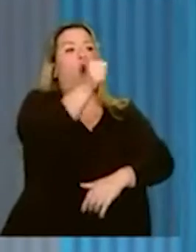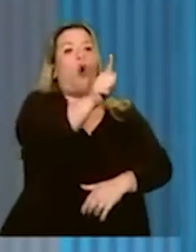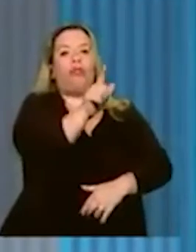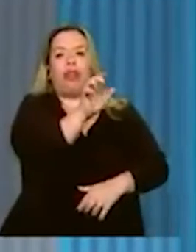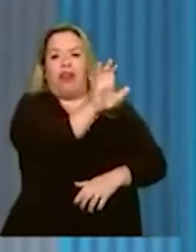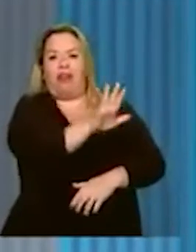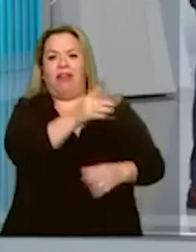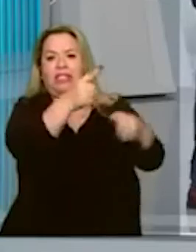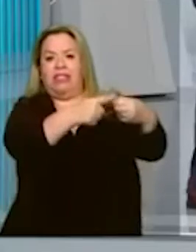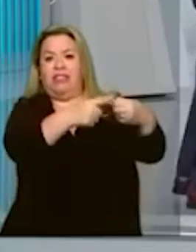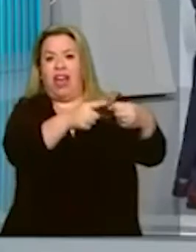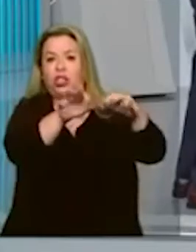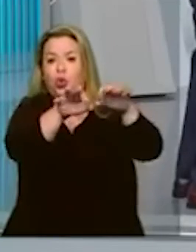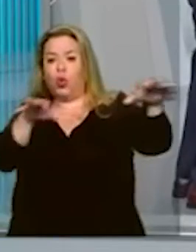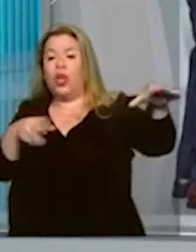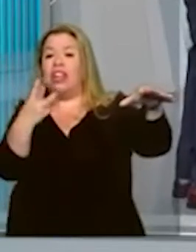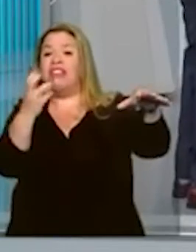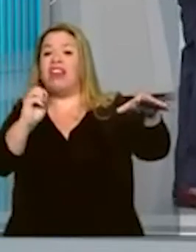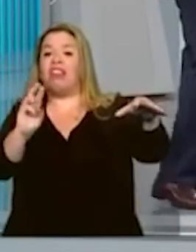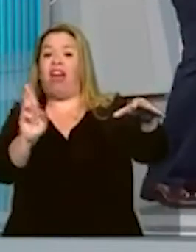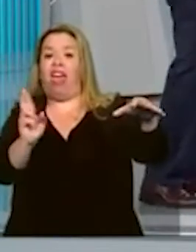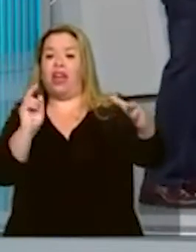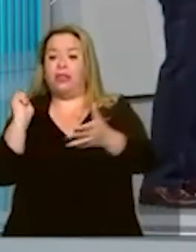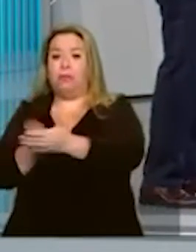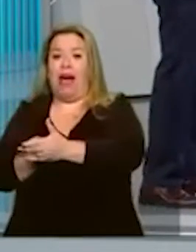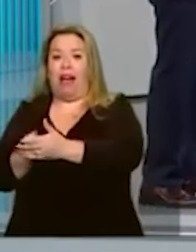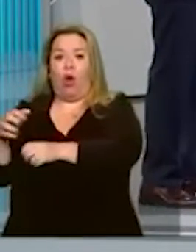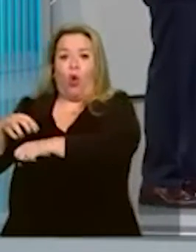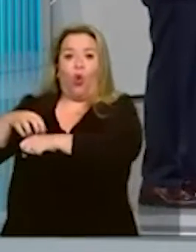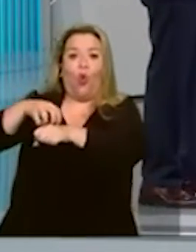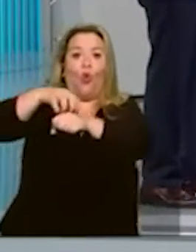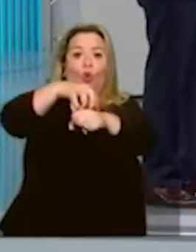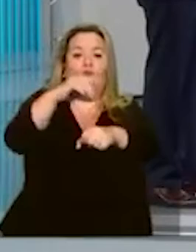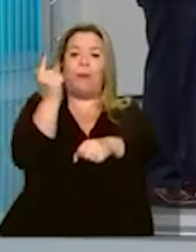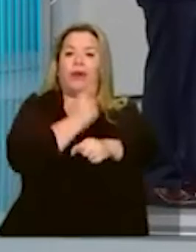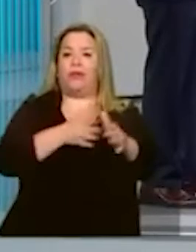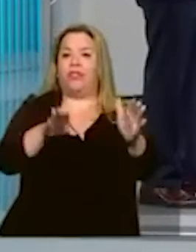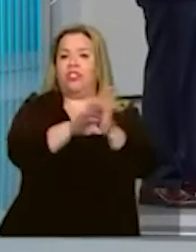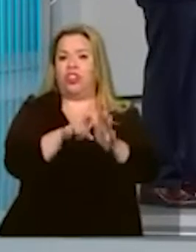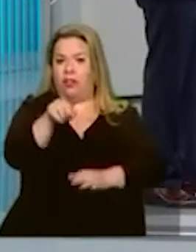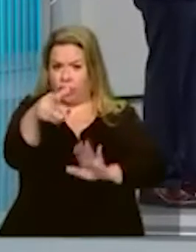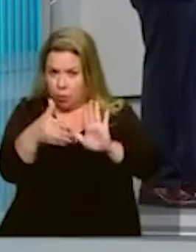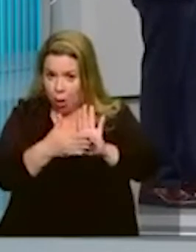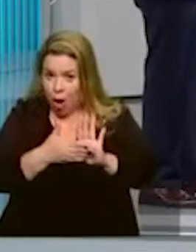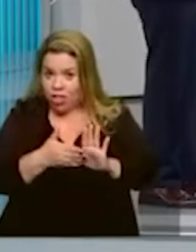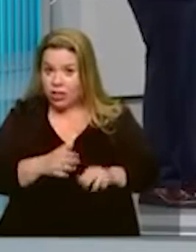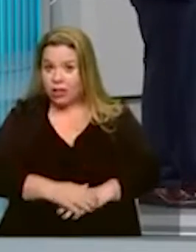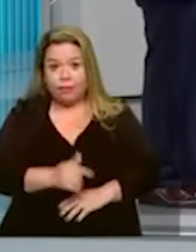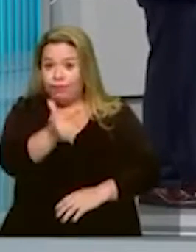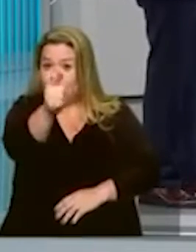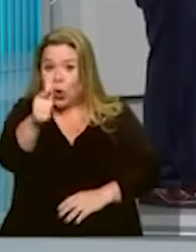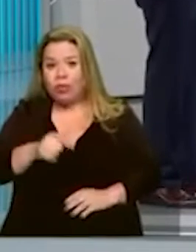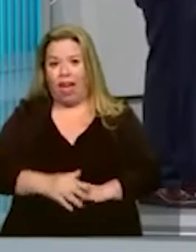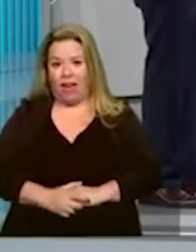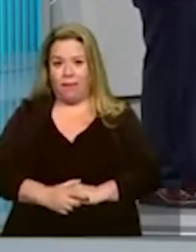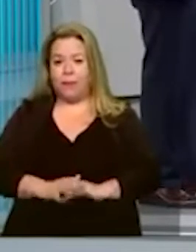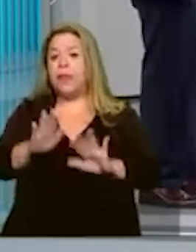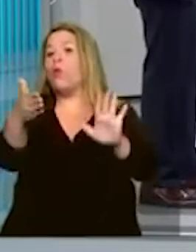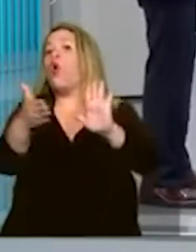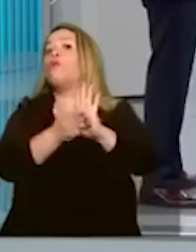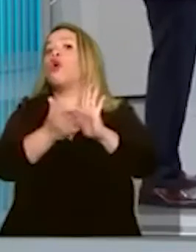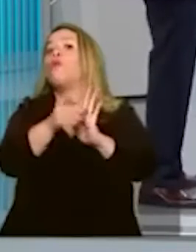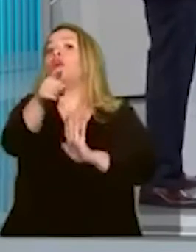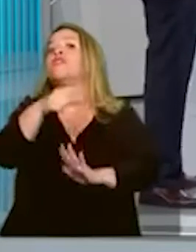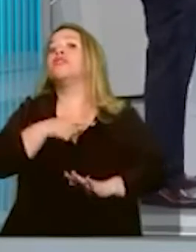transporte. E você não tem uma única proposta para essa pessoa. Qual é a sua proposta para essa pessoa? Já que você está